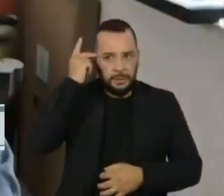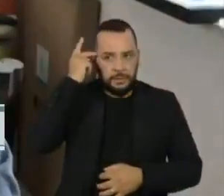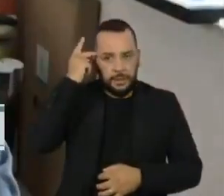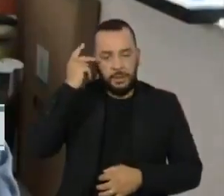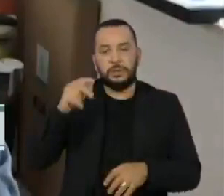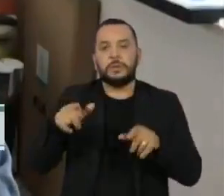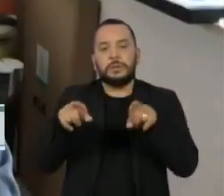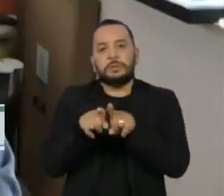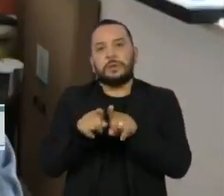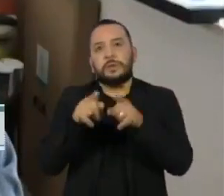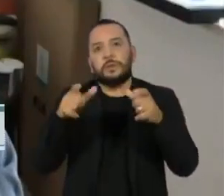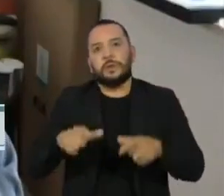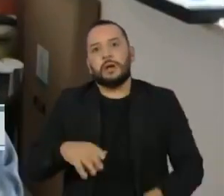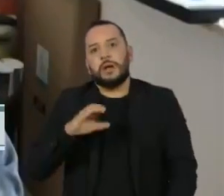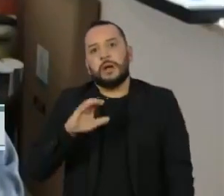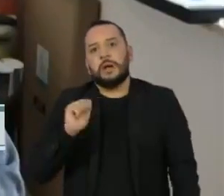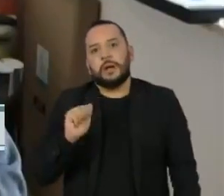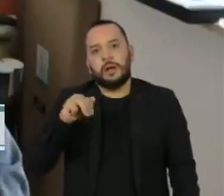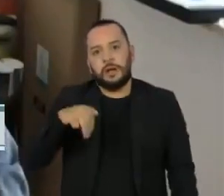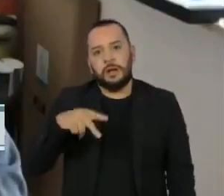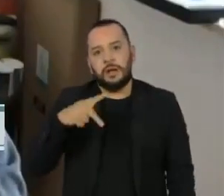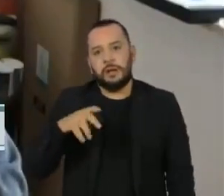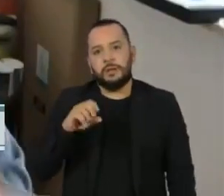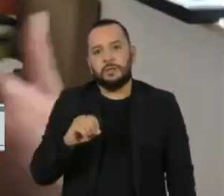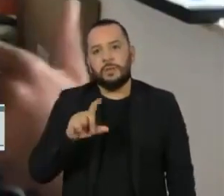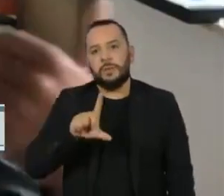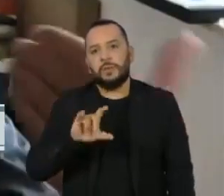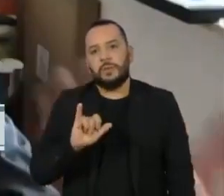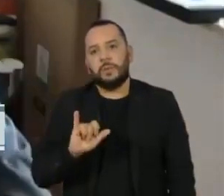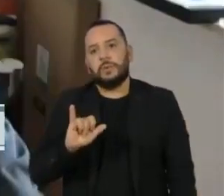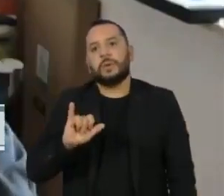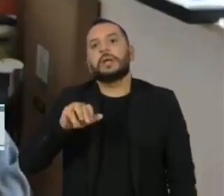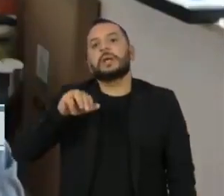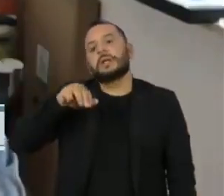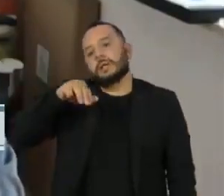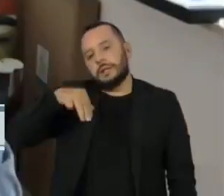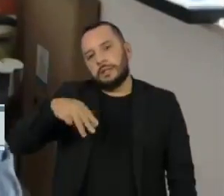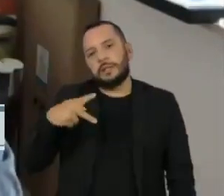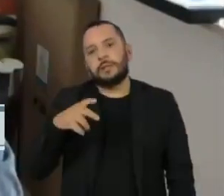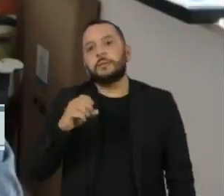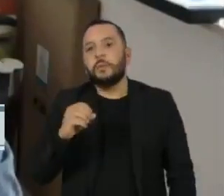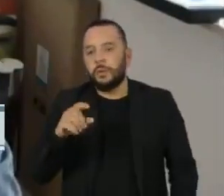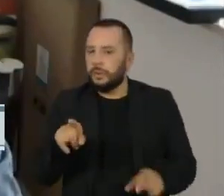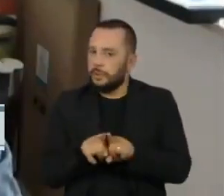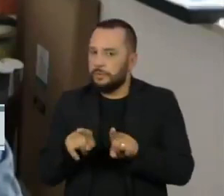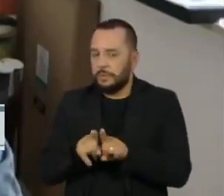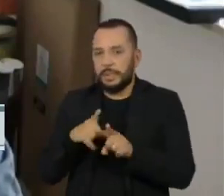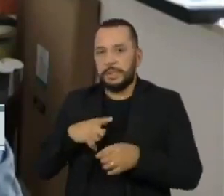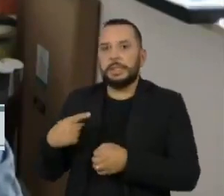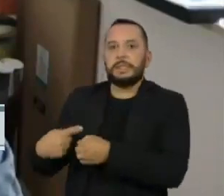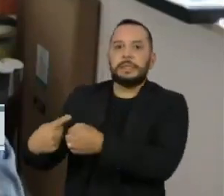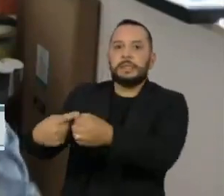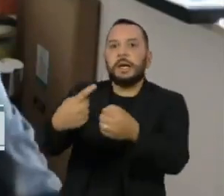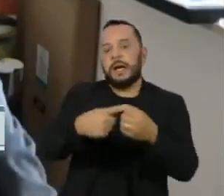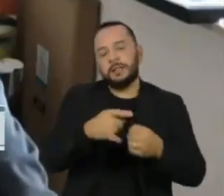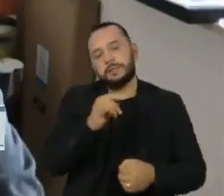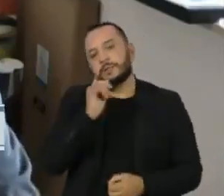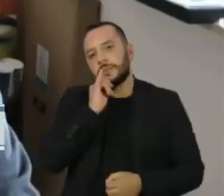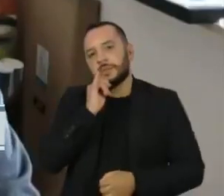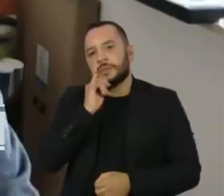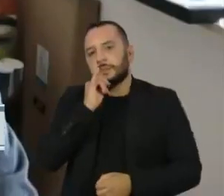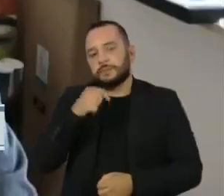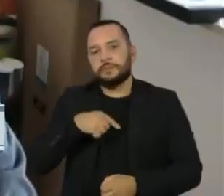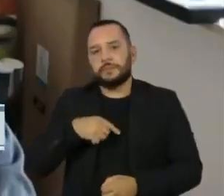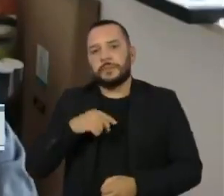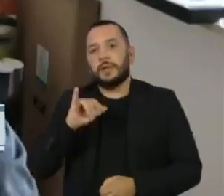Campo Limpo, onde eu nasci, e por outras cidades do interior, como, por exemplo, Itu, onde